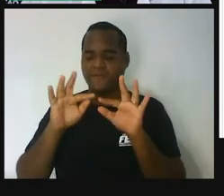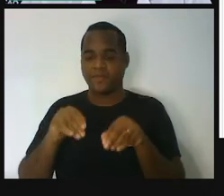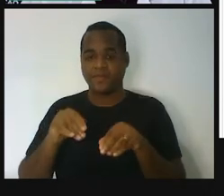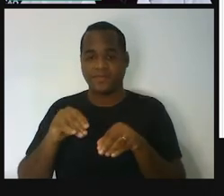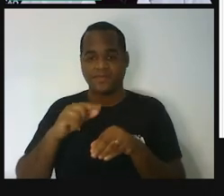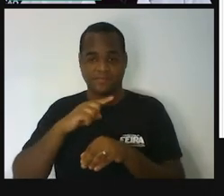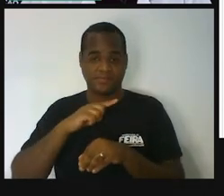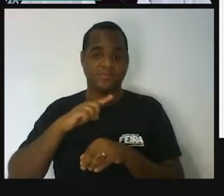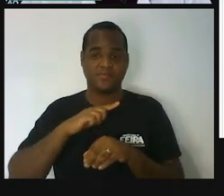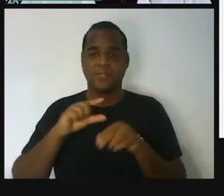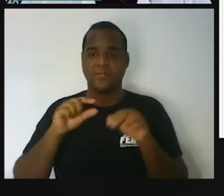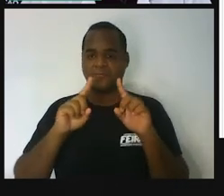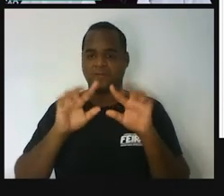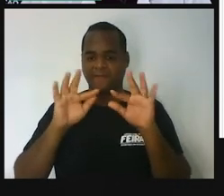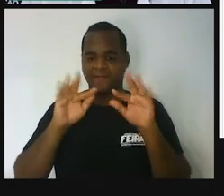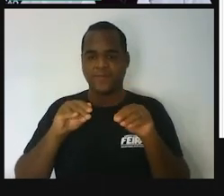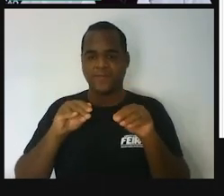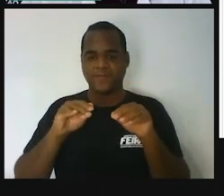parede.